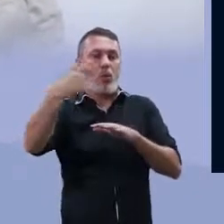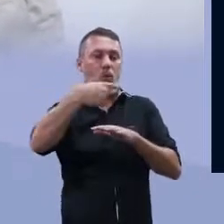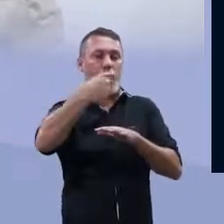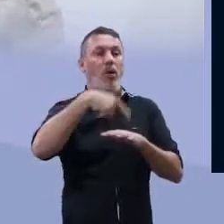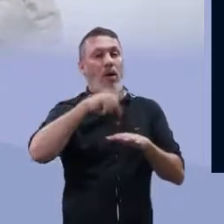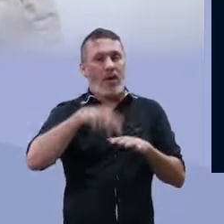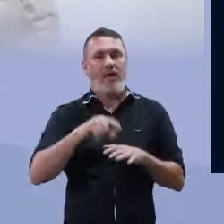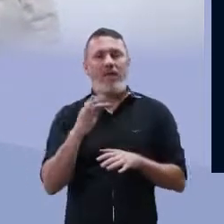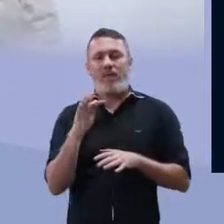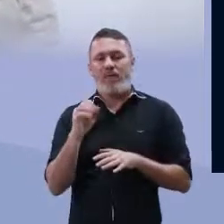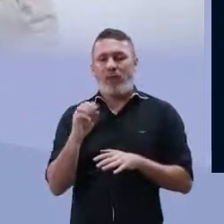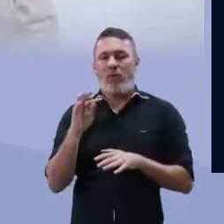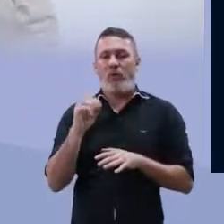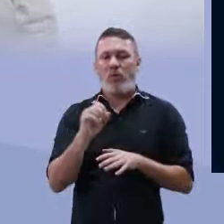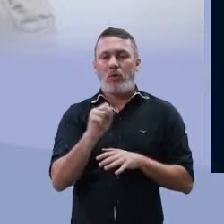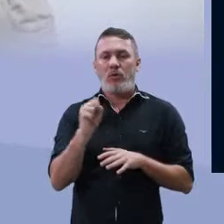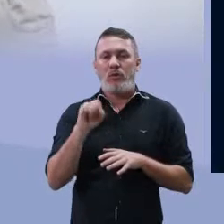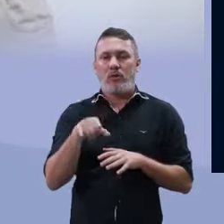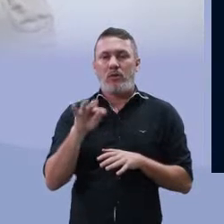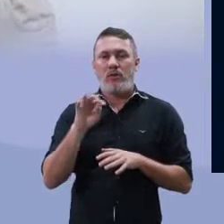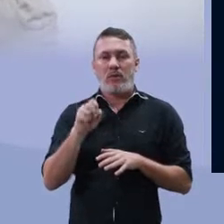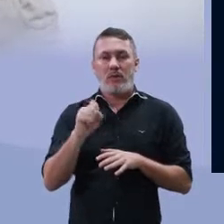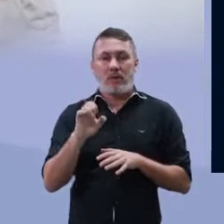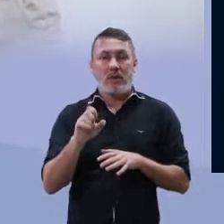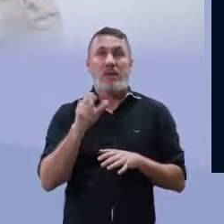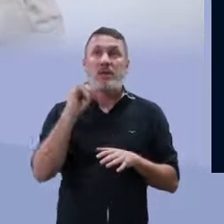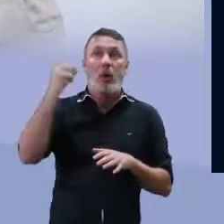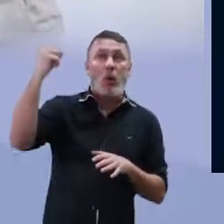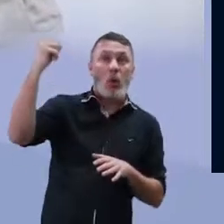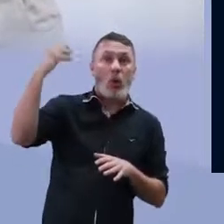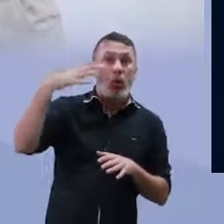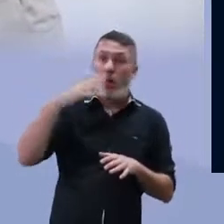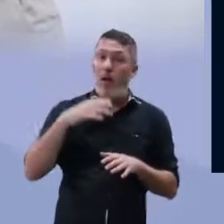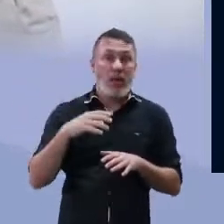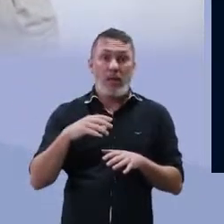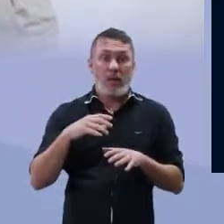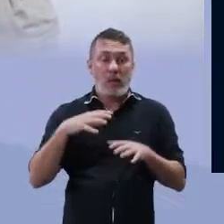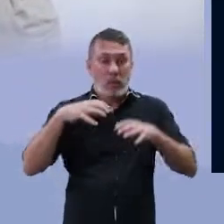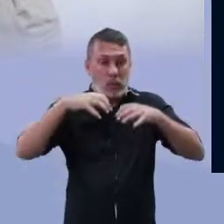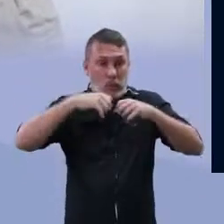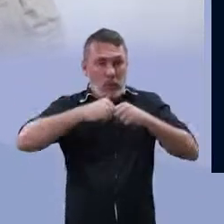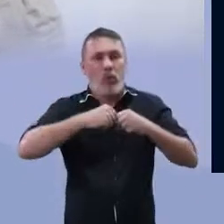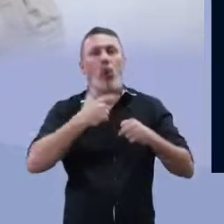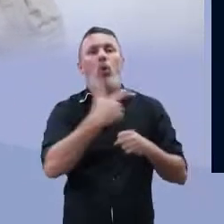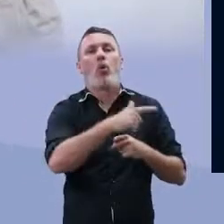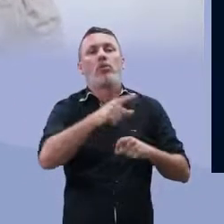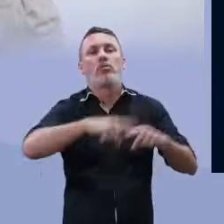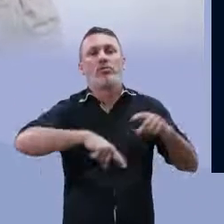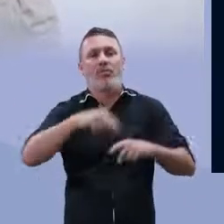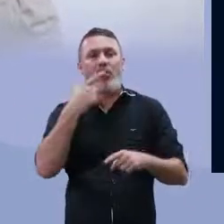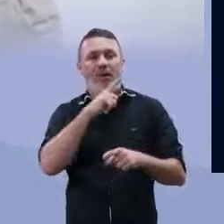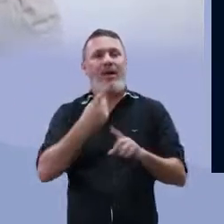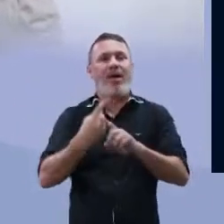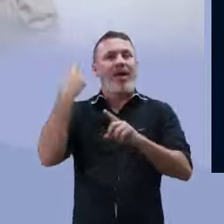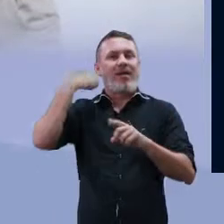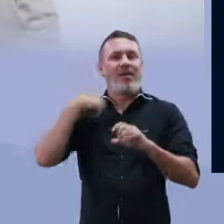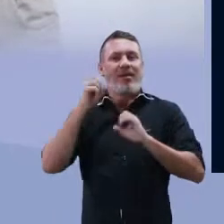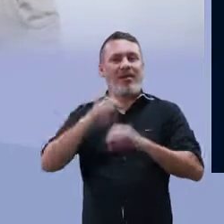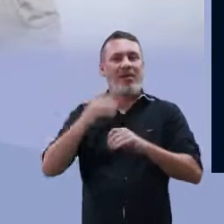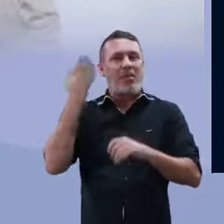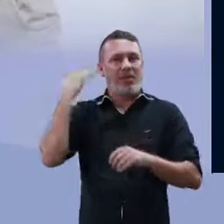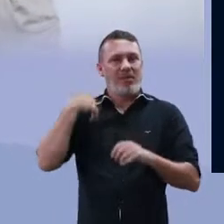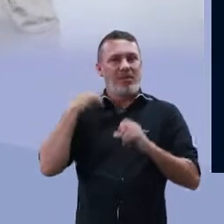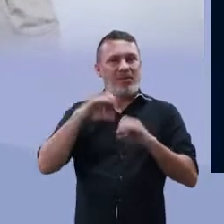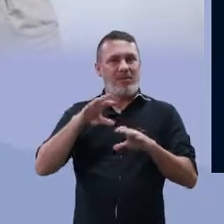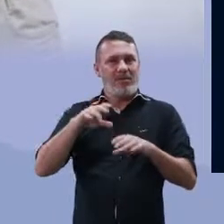fotossintetizantes. Mas, quando a luz não está presente, elas conseguem se alimentar de matéria orgânica. Foi o exemplo